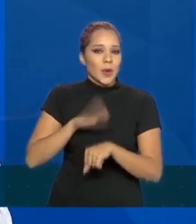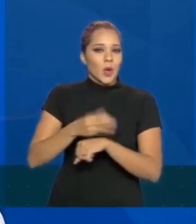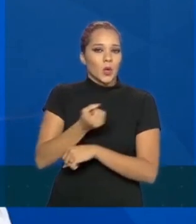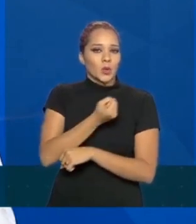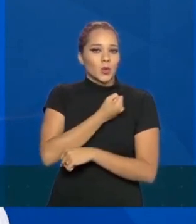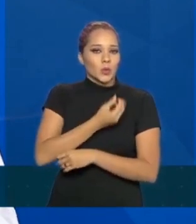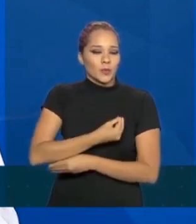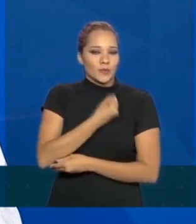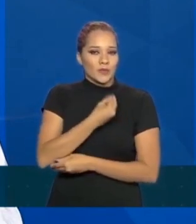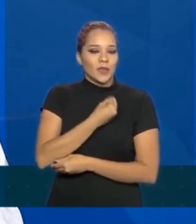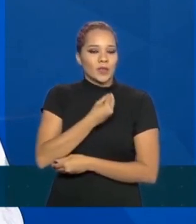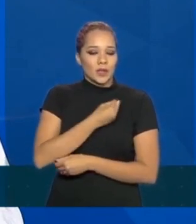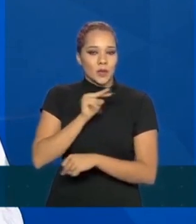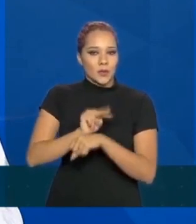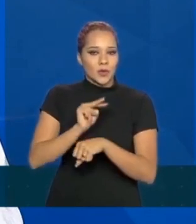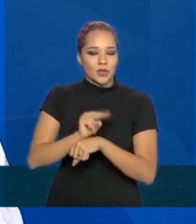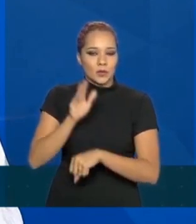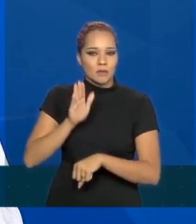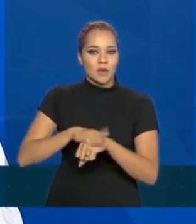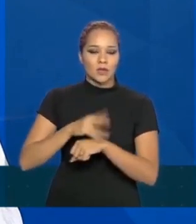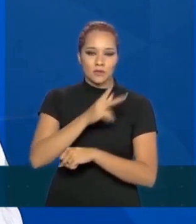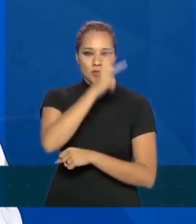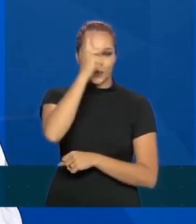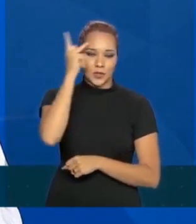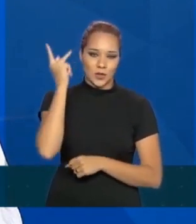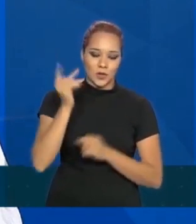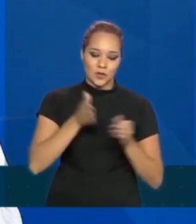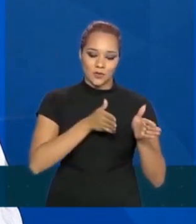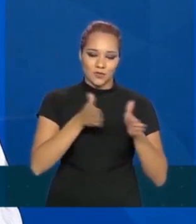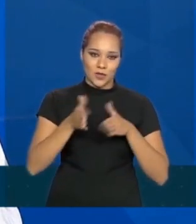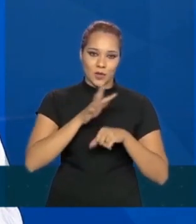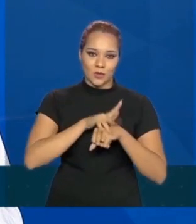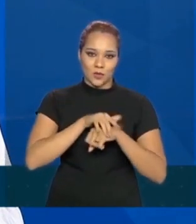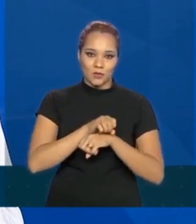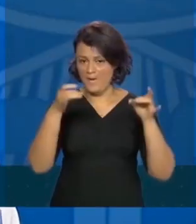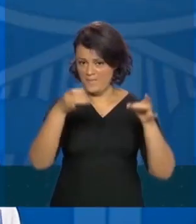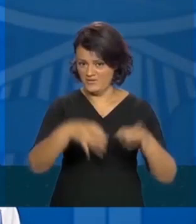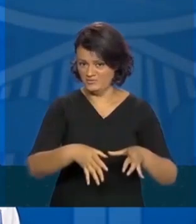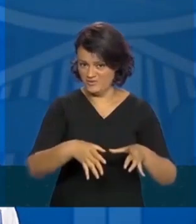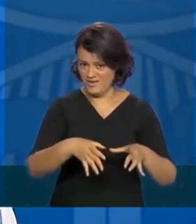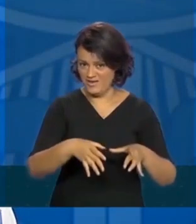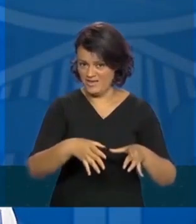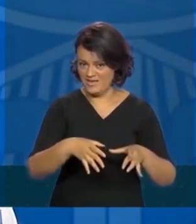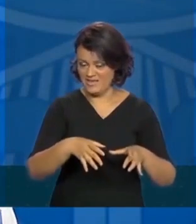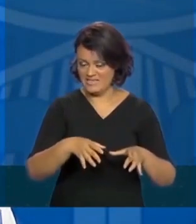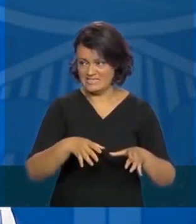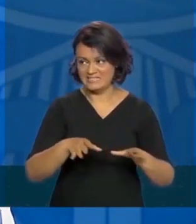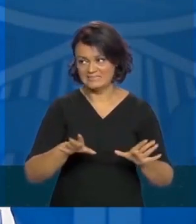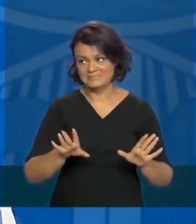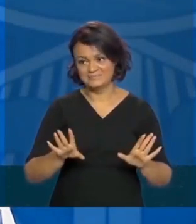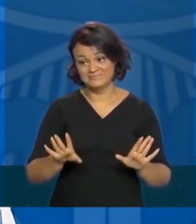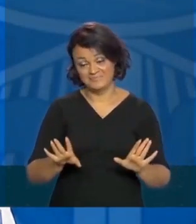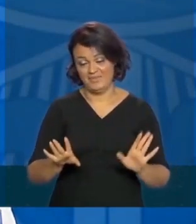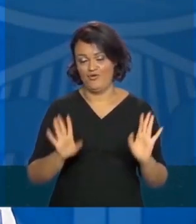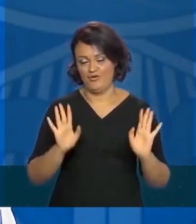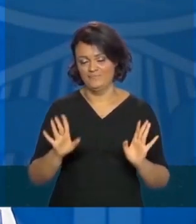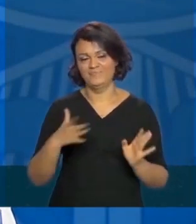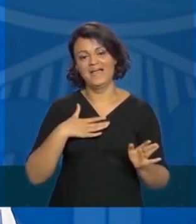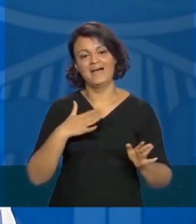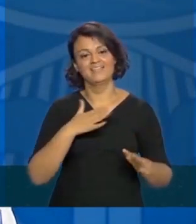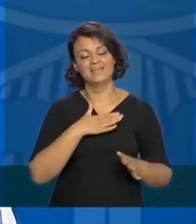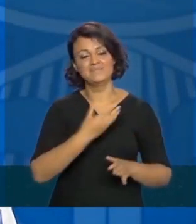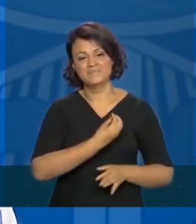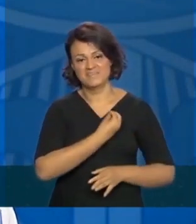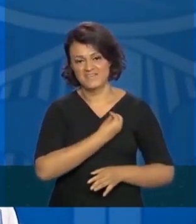vidas e poupar o maior número de pessoas durante essa epidemia. Eu tenho uma coisa na minha vida que eu